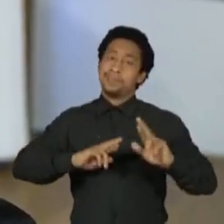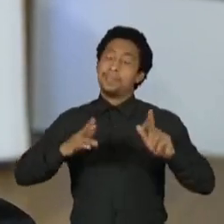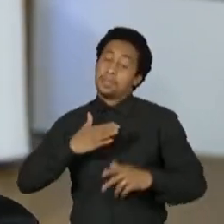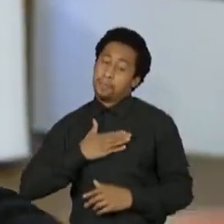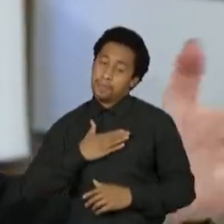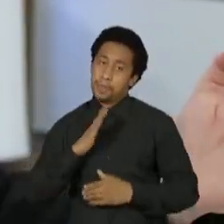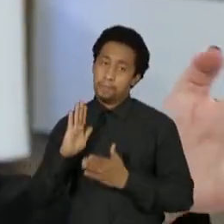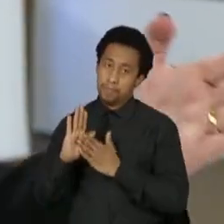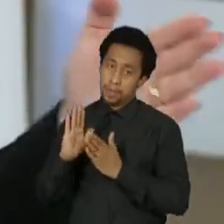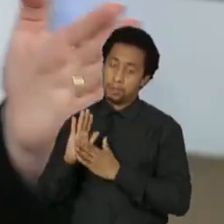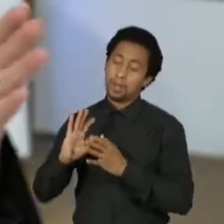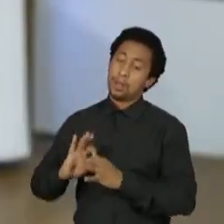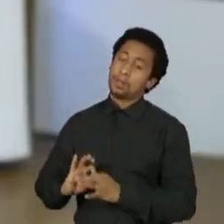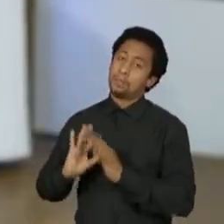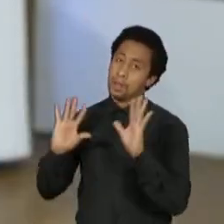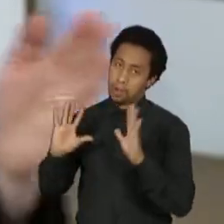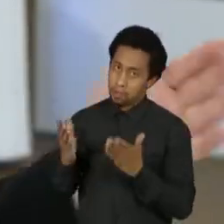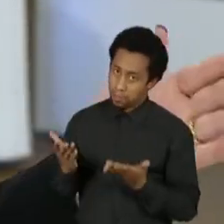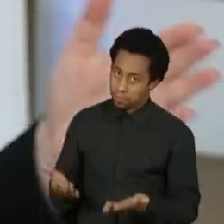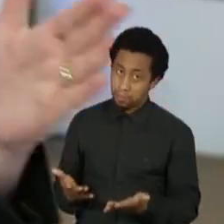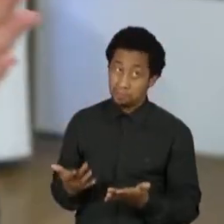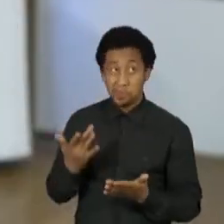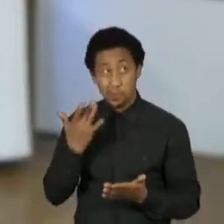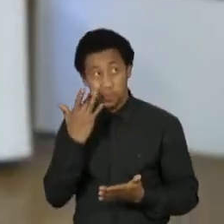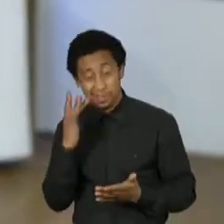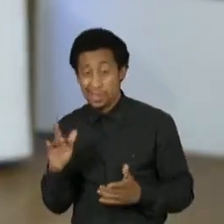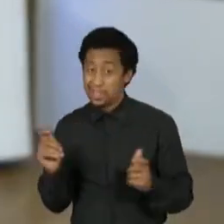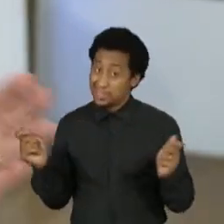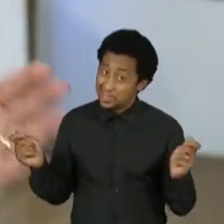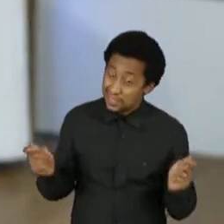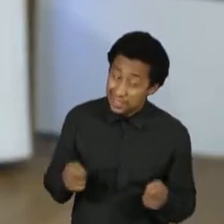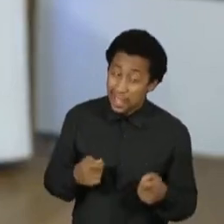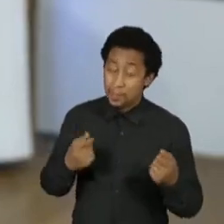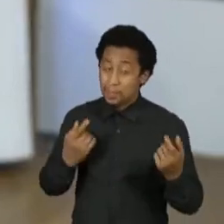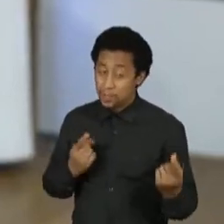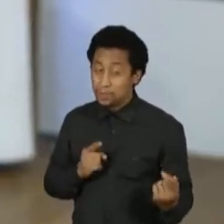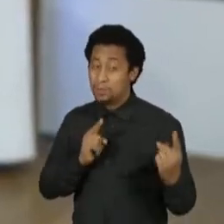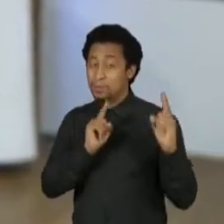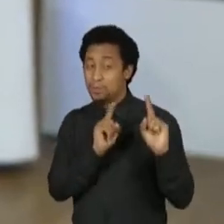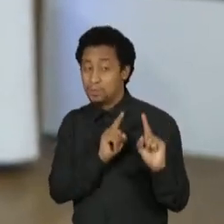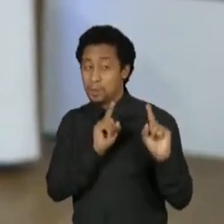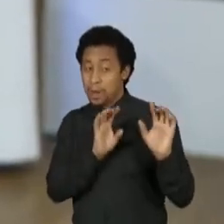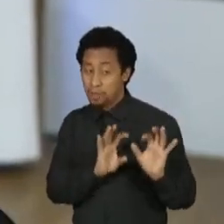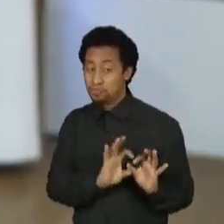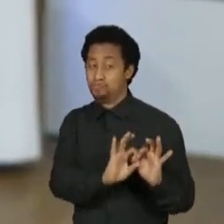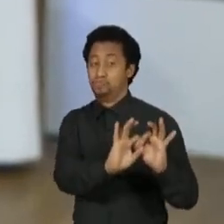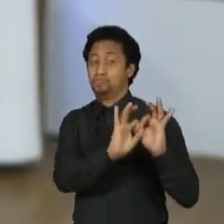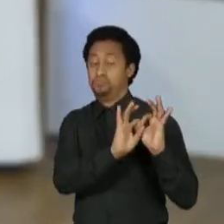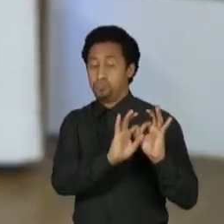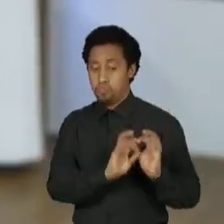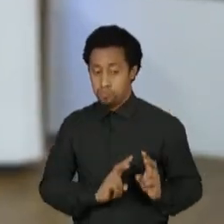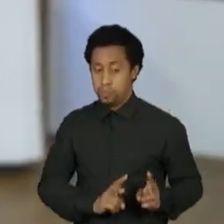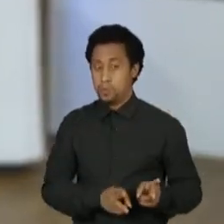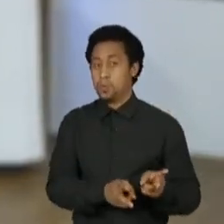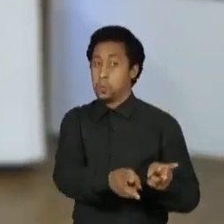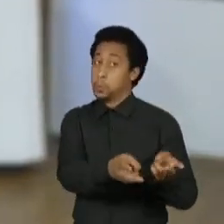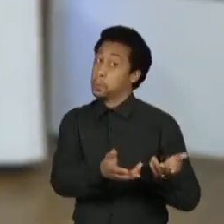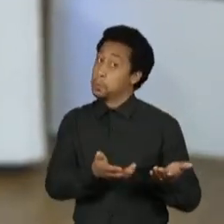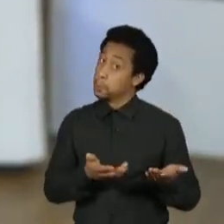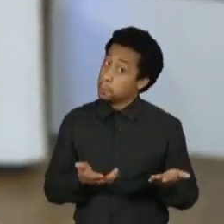pauta, que é mais liberal. Então, não sei se a gente consegue convergir nessa discussão para um centro para que a gente possa avançar nessa